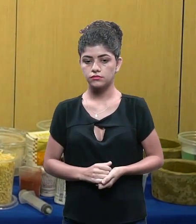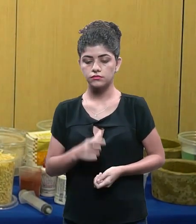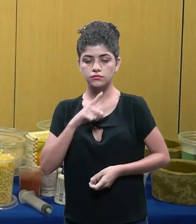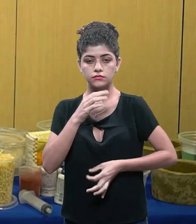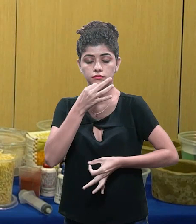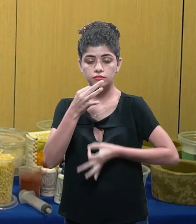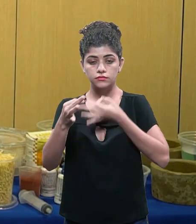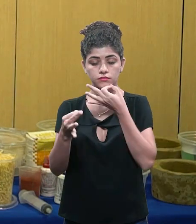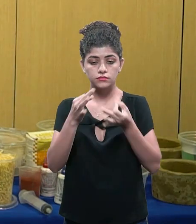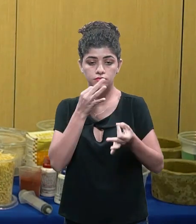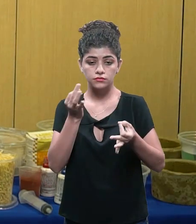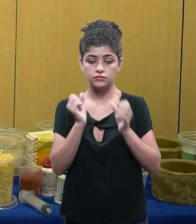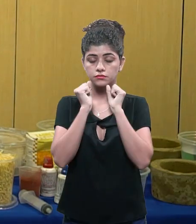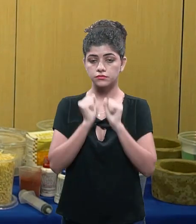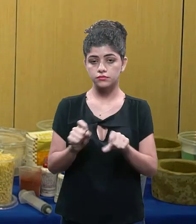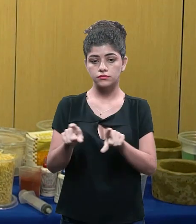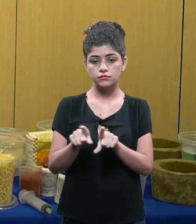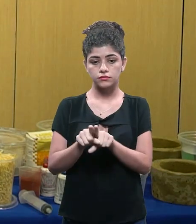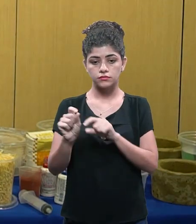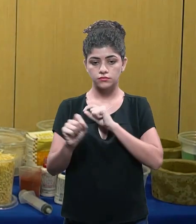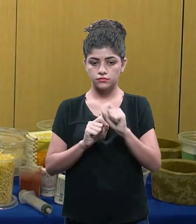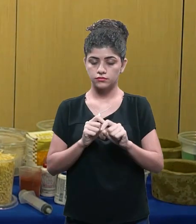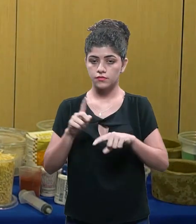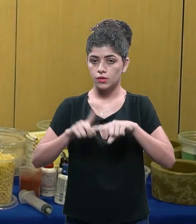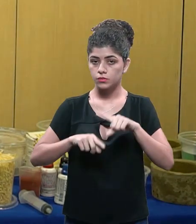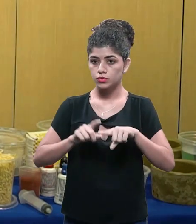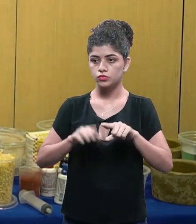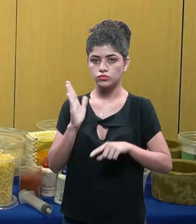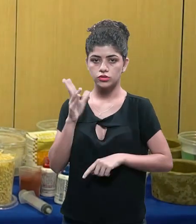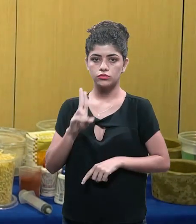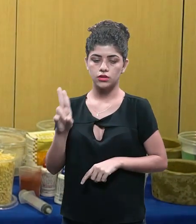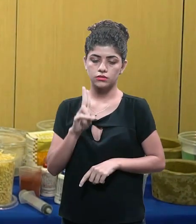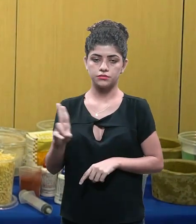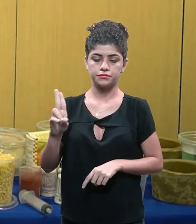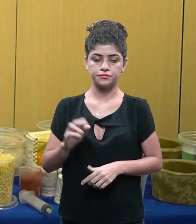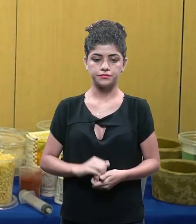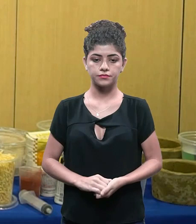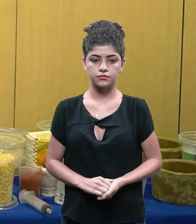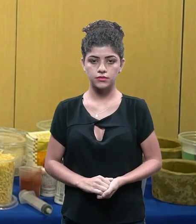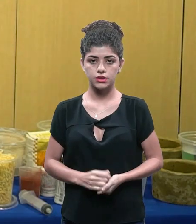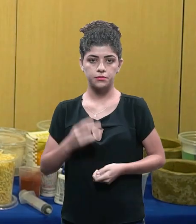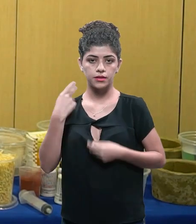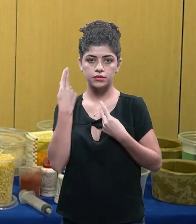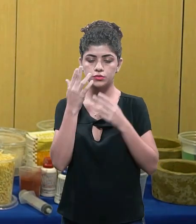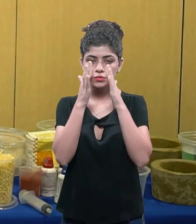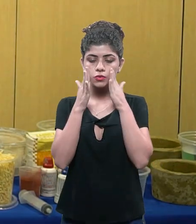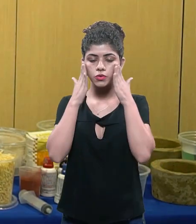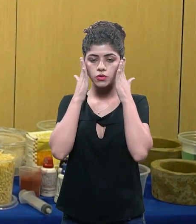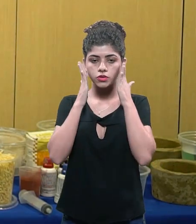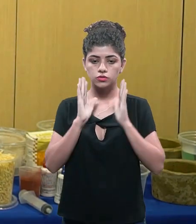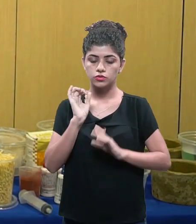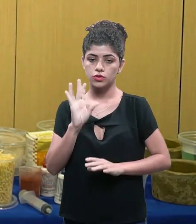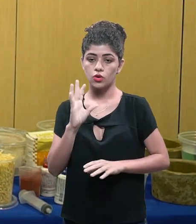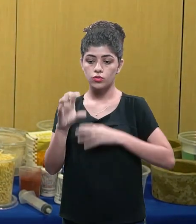nesse caso aqui ó algumas dicas pra vocês eu posso também pegar isso aqui é um produto que já foi consumido certo era uma